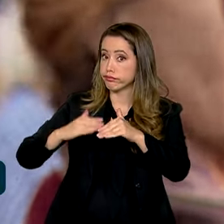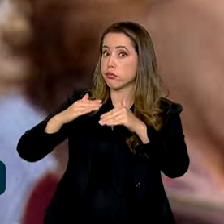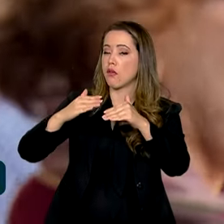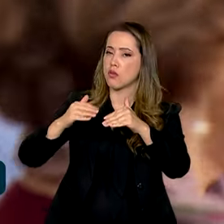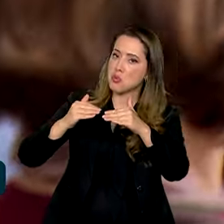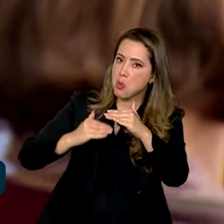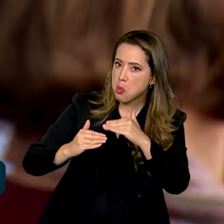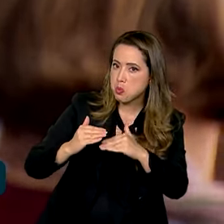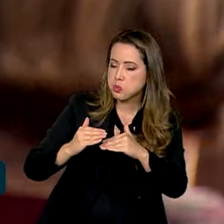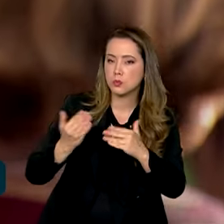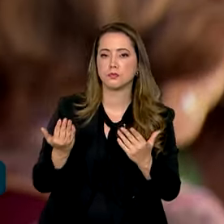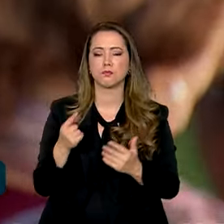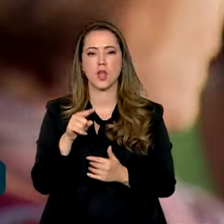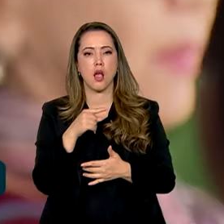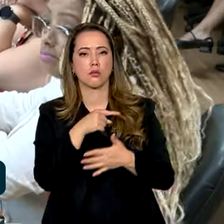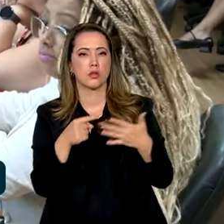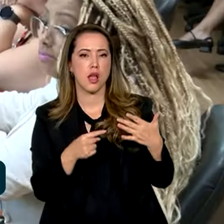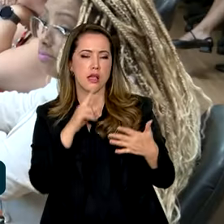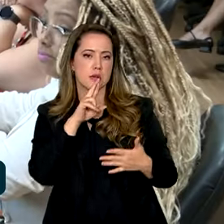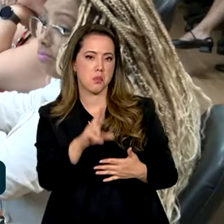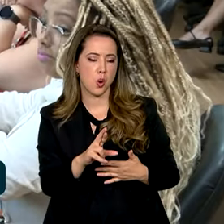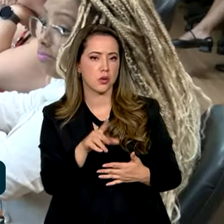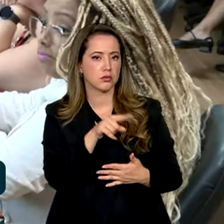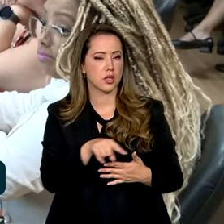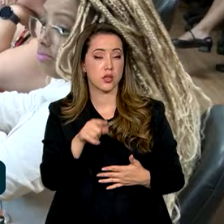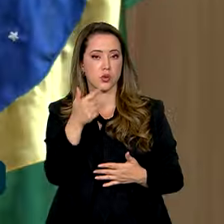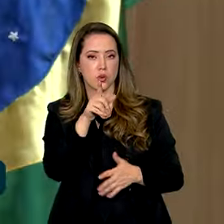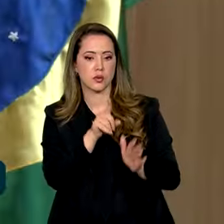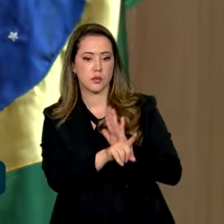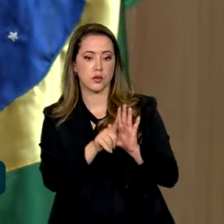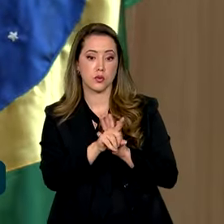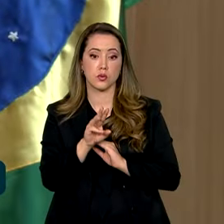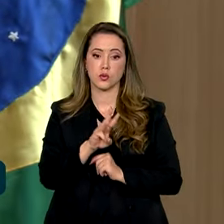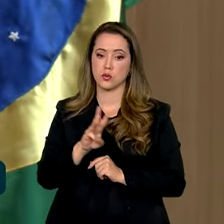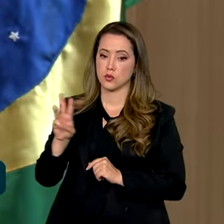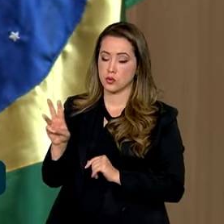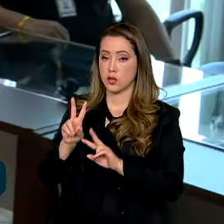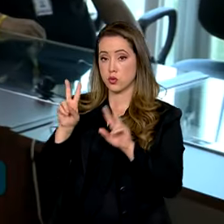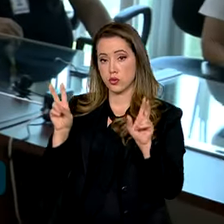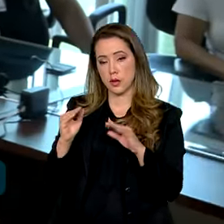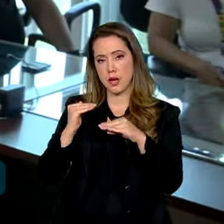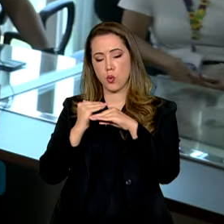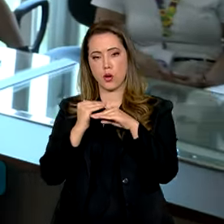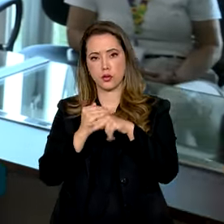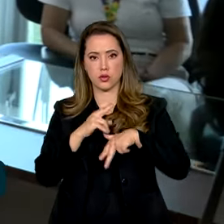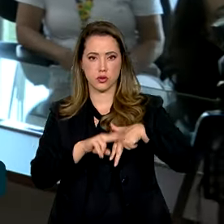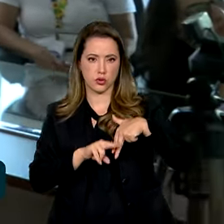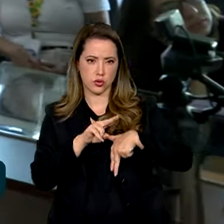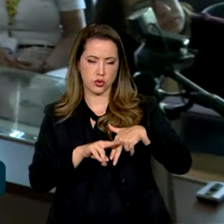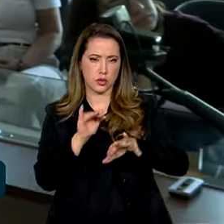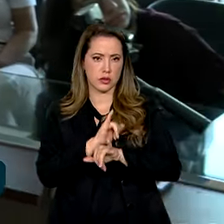respostas a essas e outras perguntas foram reunidas em um painel com indicadores sobre igualdade de gênero